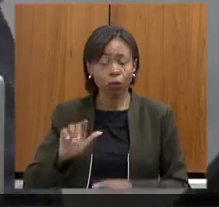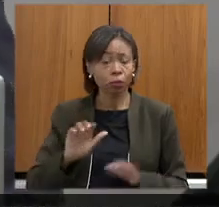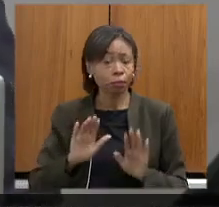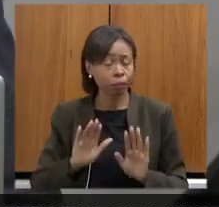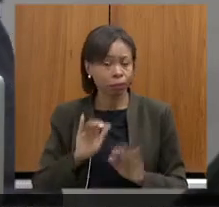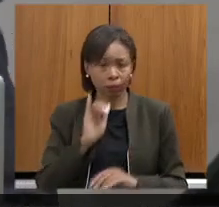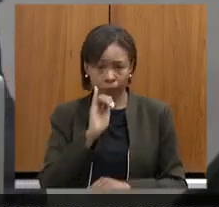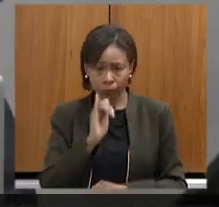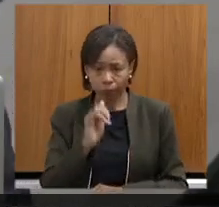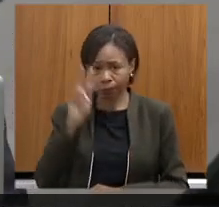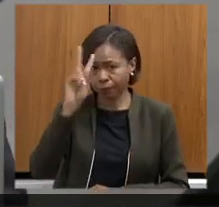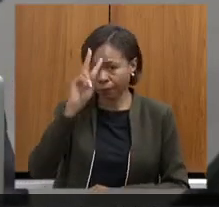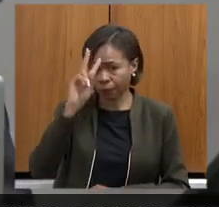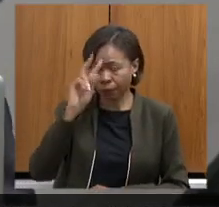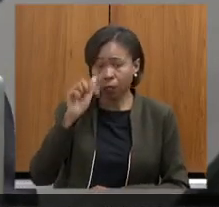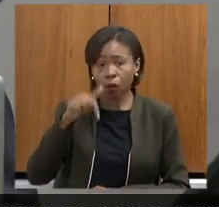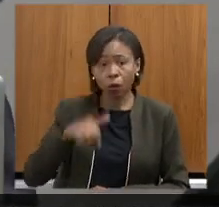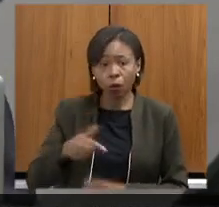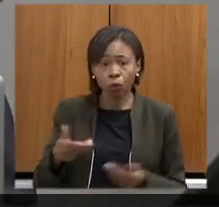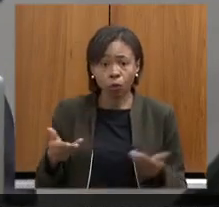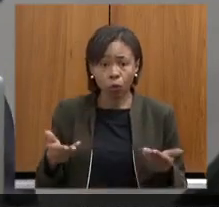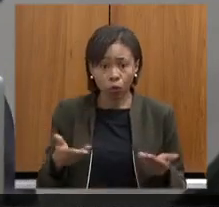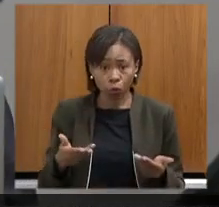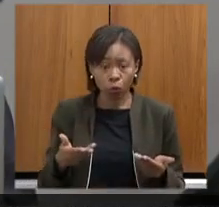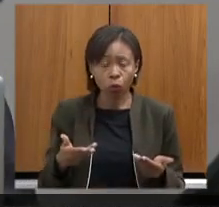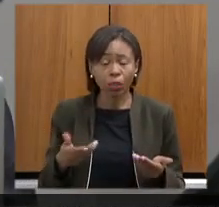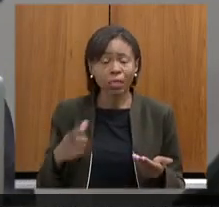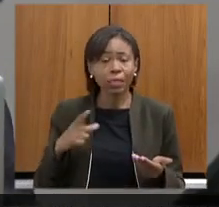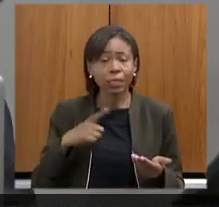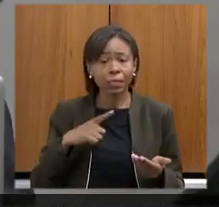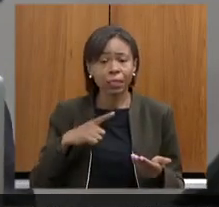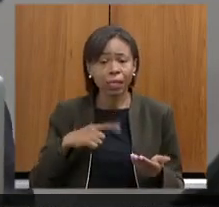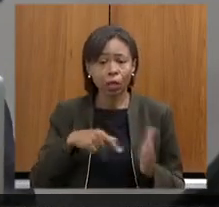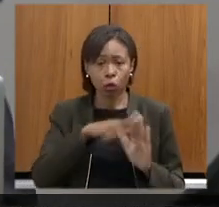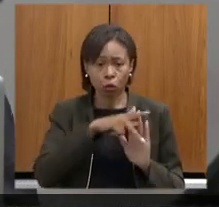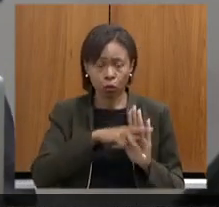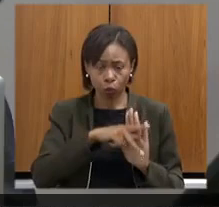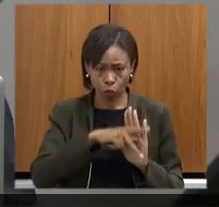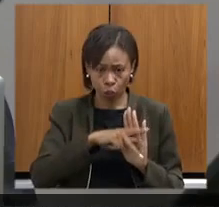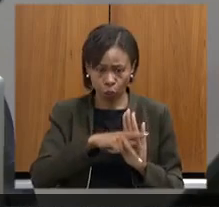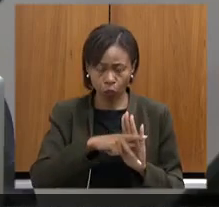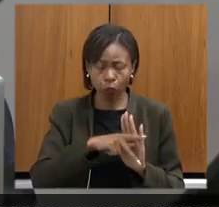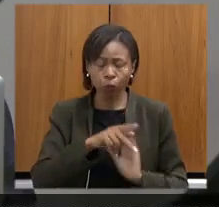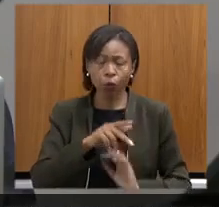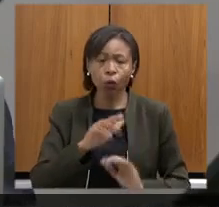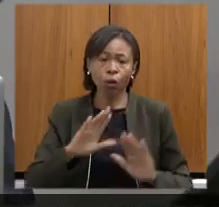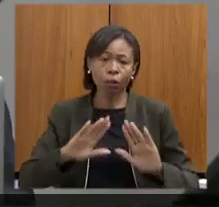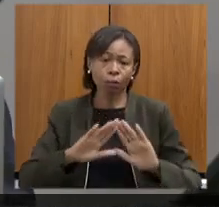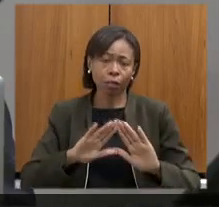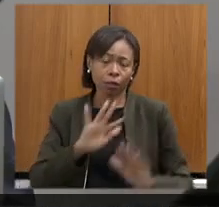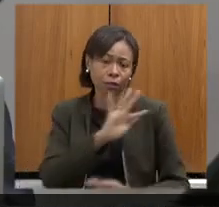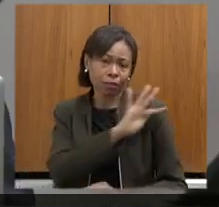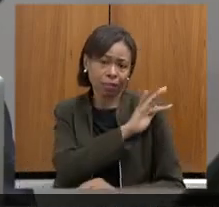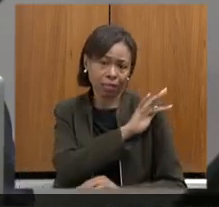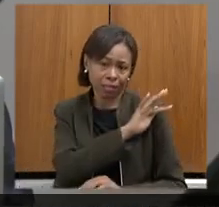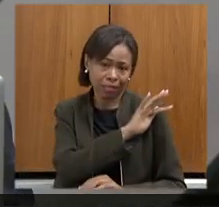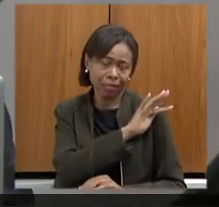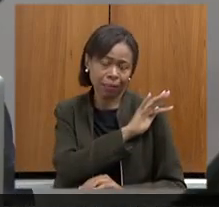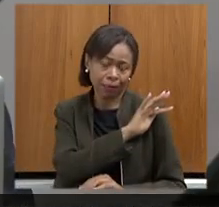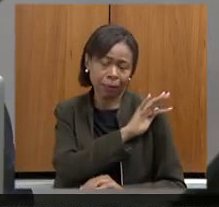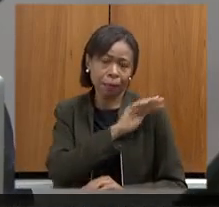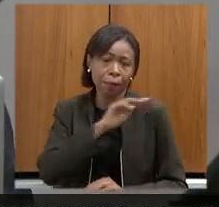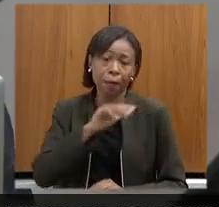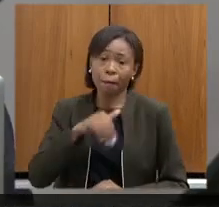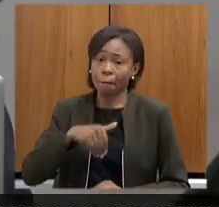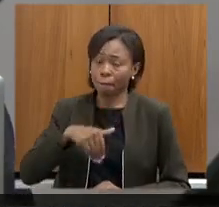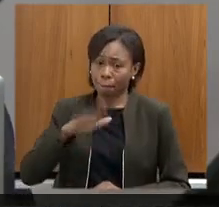nós temos aqui também o projeto Assembleia Fiscaliza Mais e no projeto da Assembleia Fiscaliza Mais nós temos